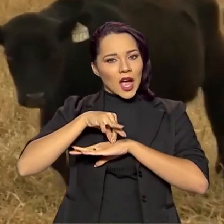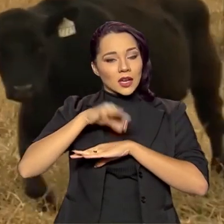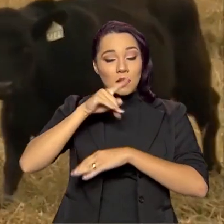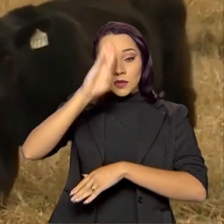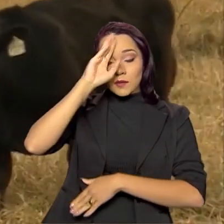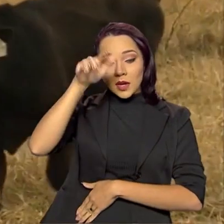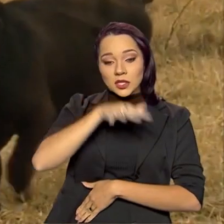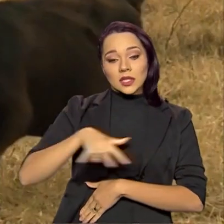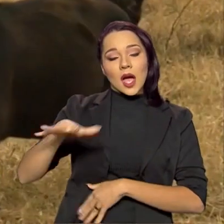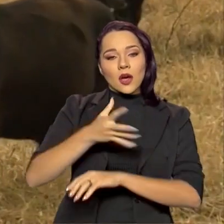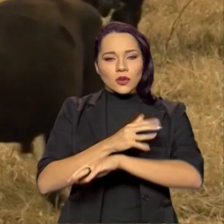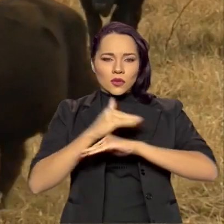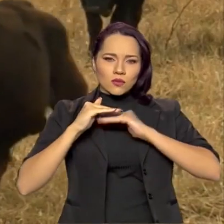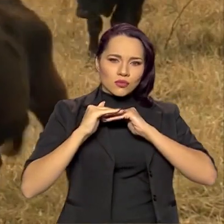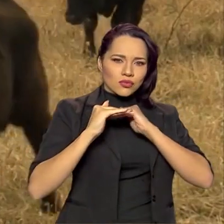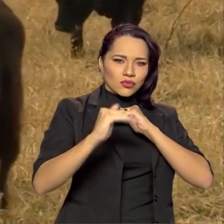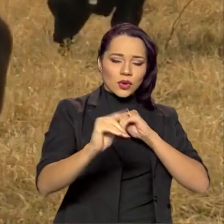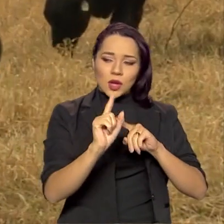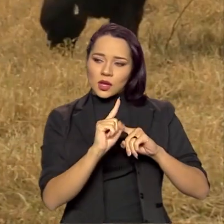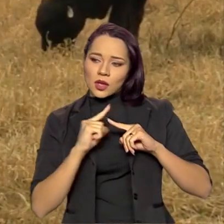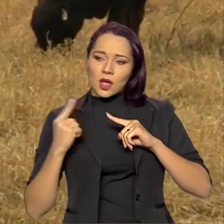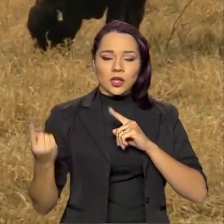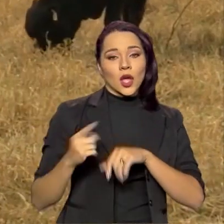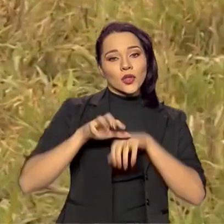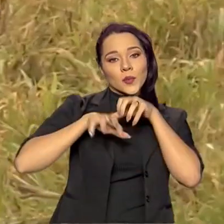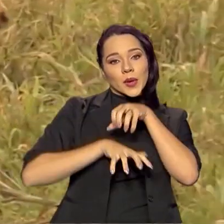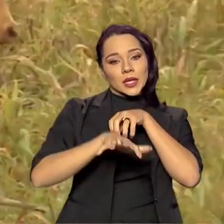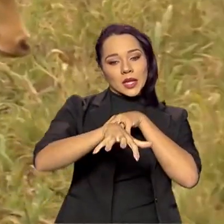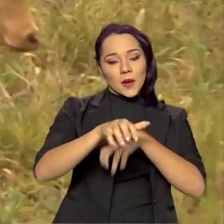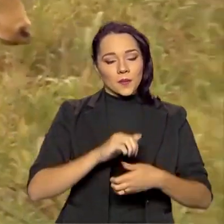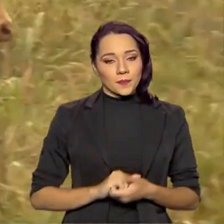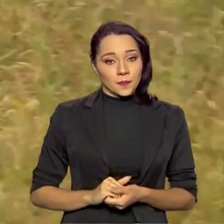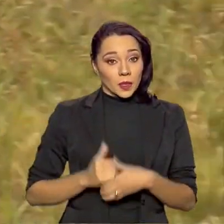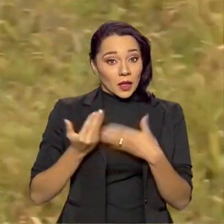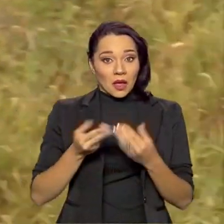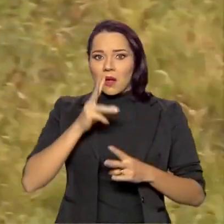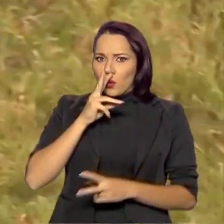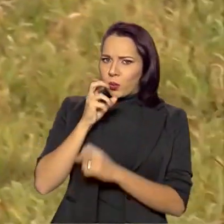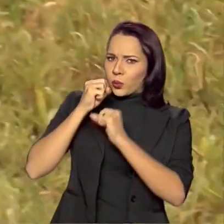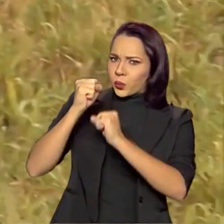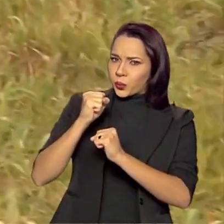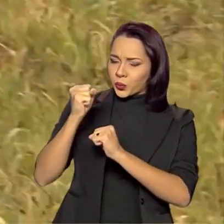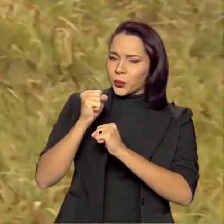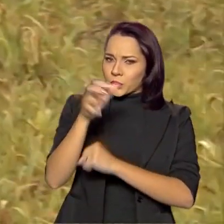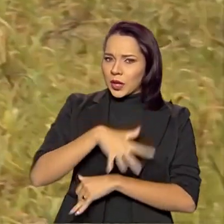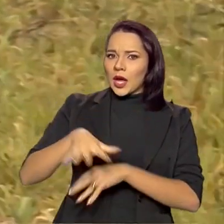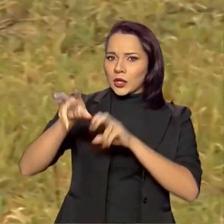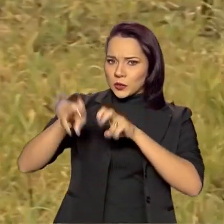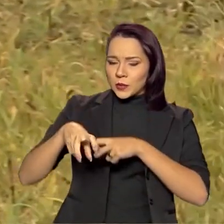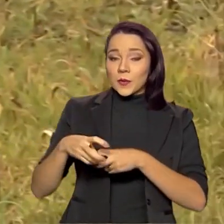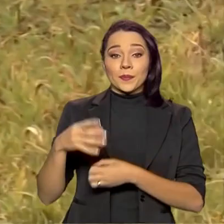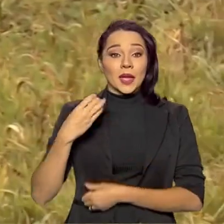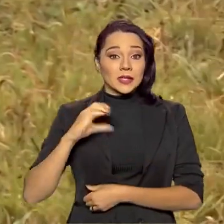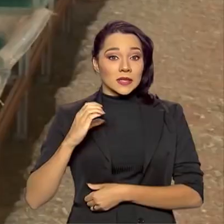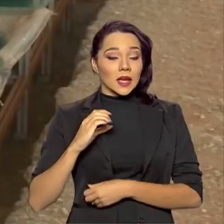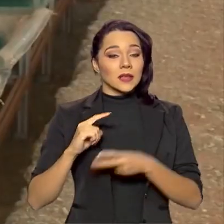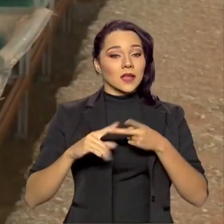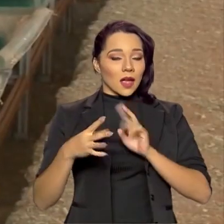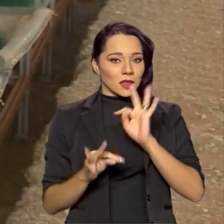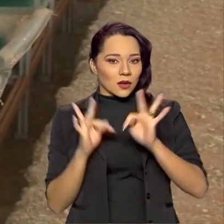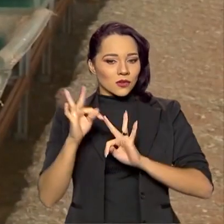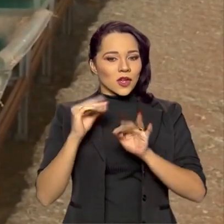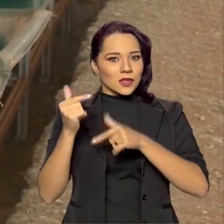nas áreas de planalto ao redor do Pantanal. E diante do potencial produtivo, a ciência e a tecnologia